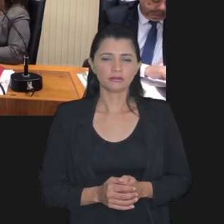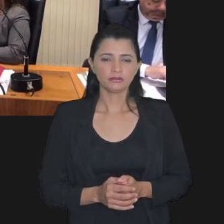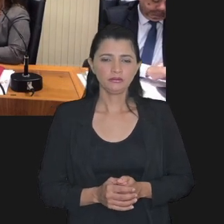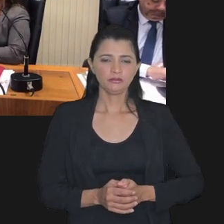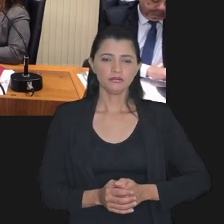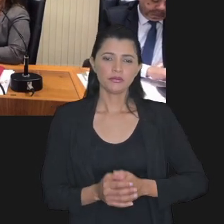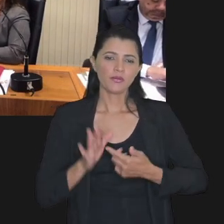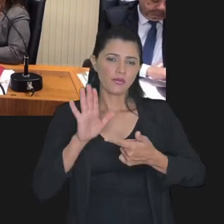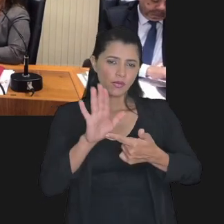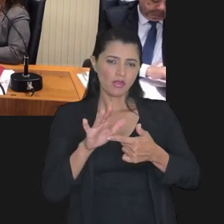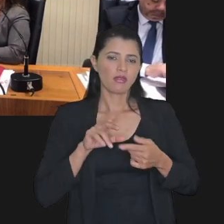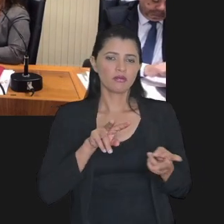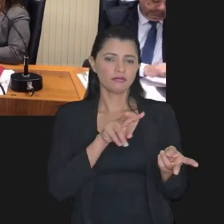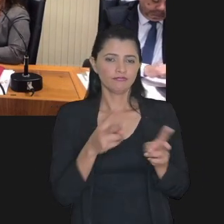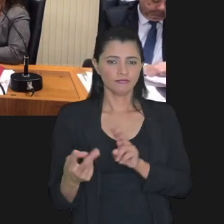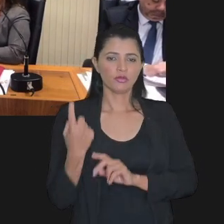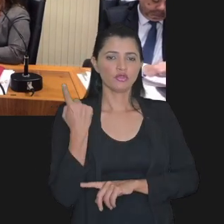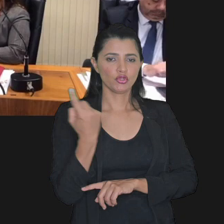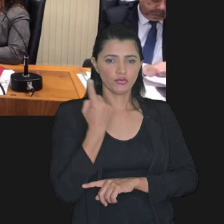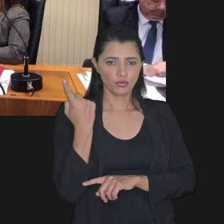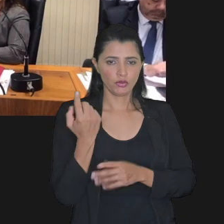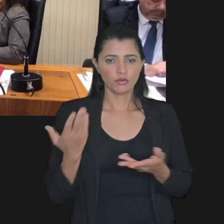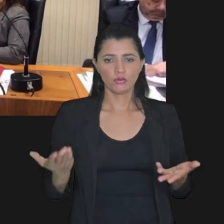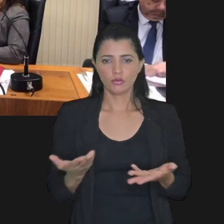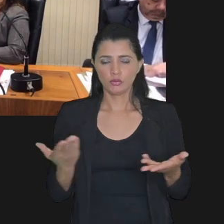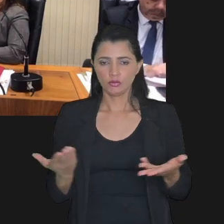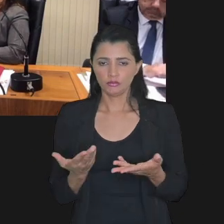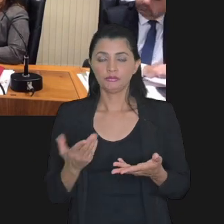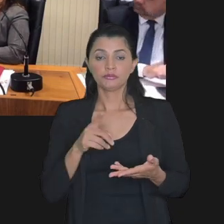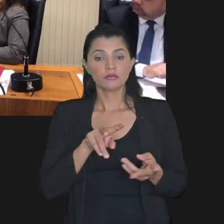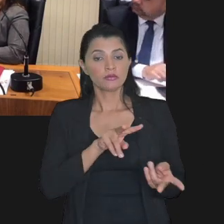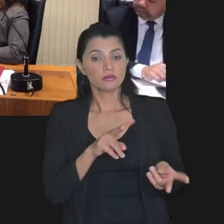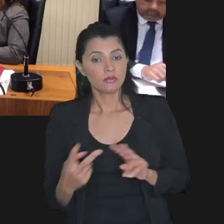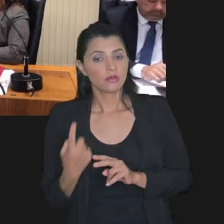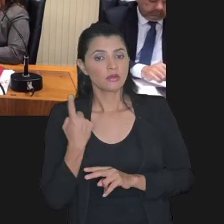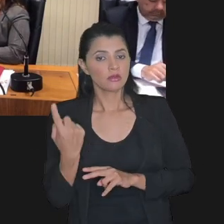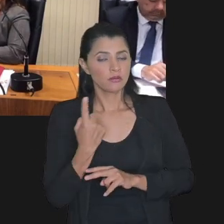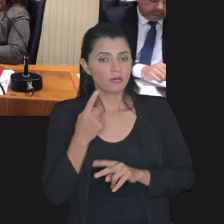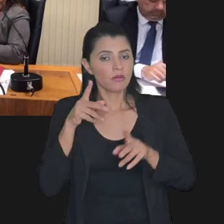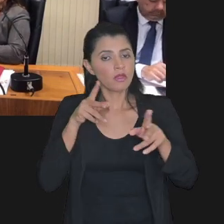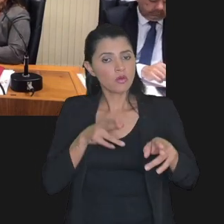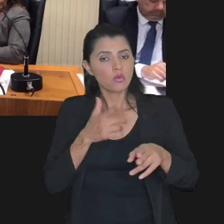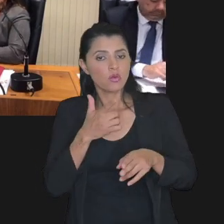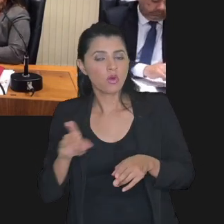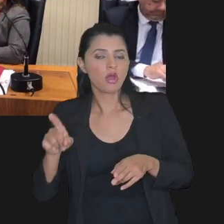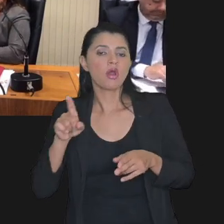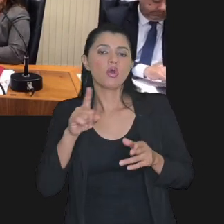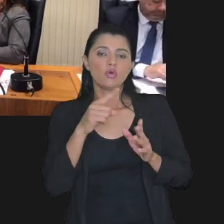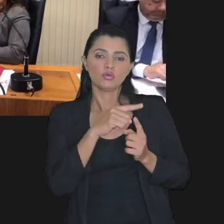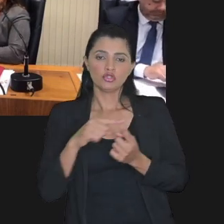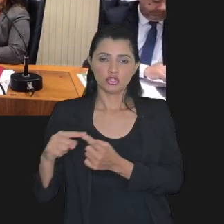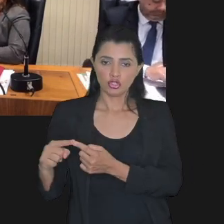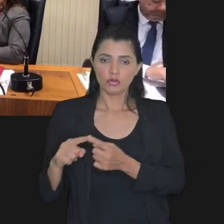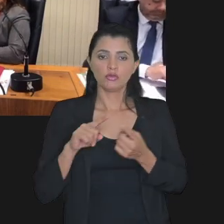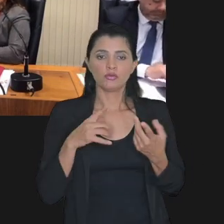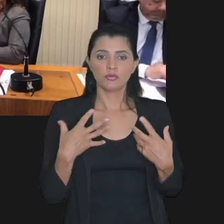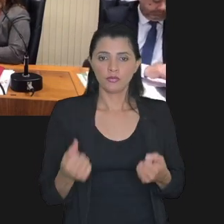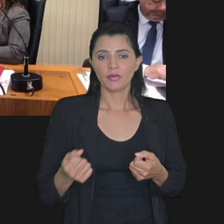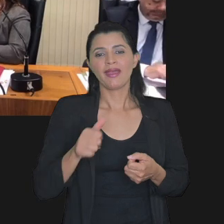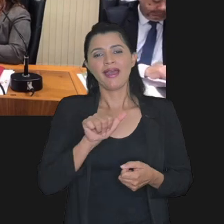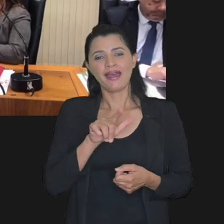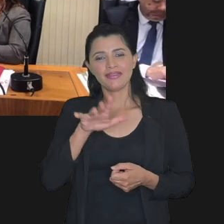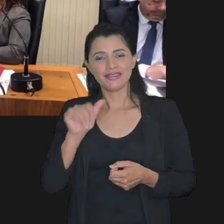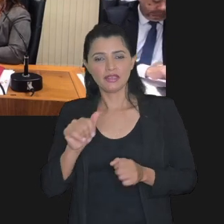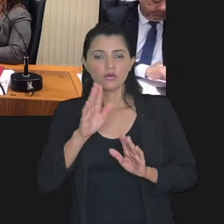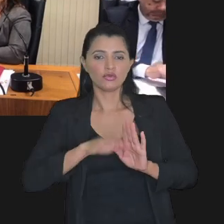agora vamos tratar aqui da transação individual a transação individual assim como as modalidades de transação por adesão com